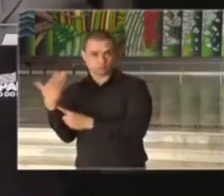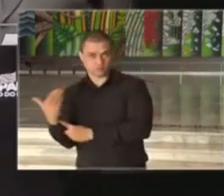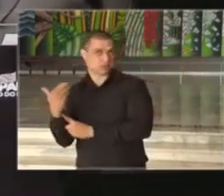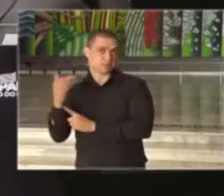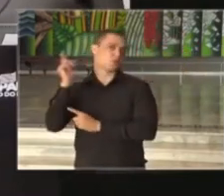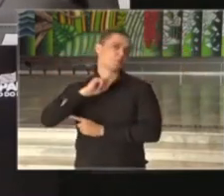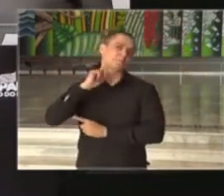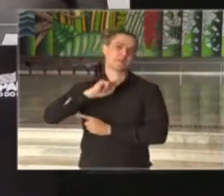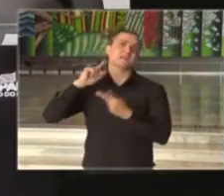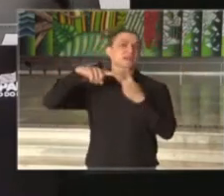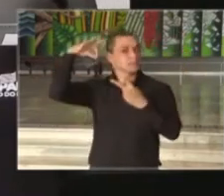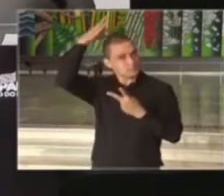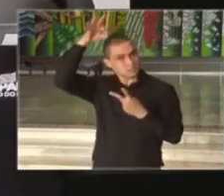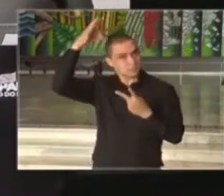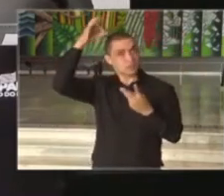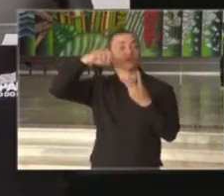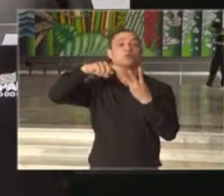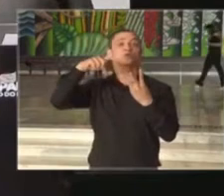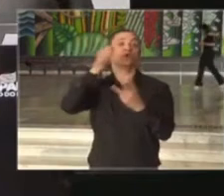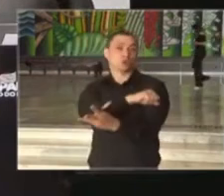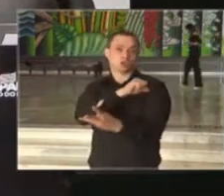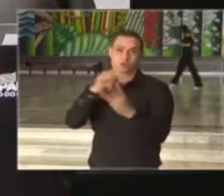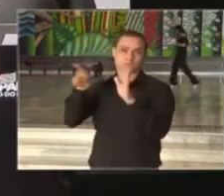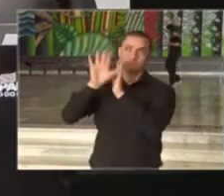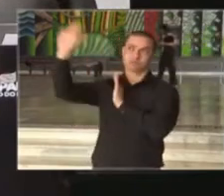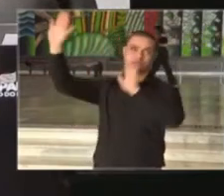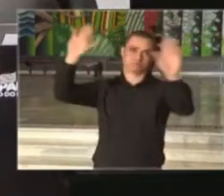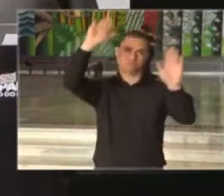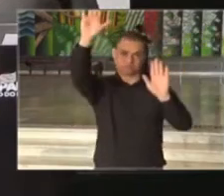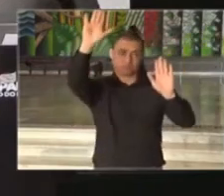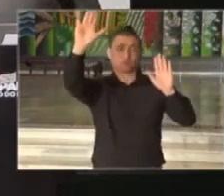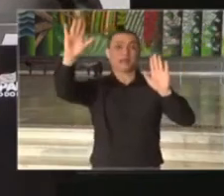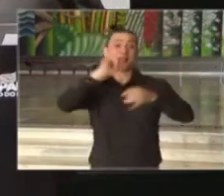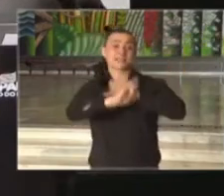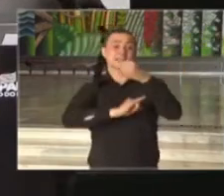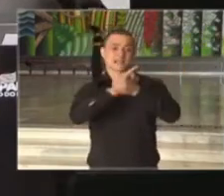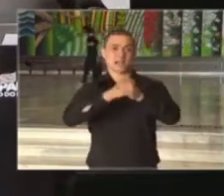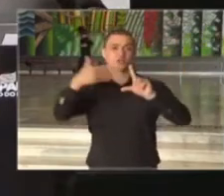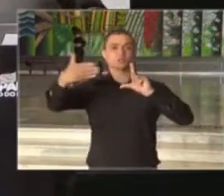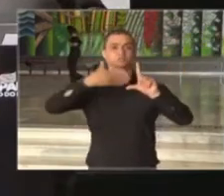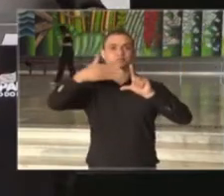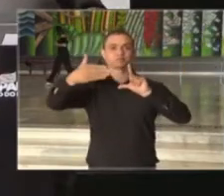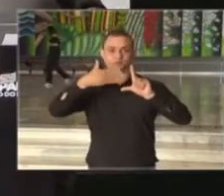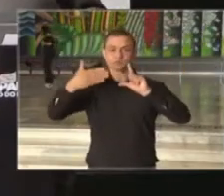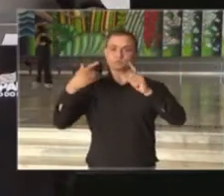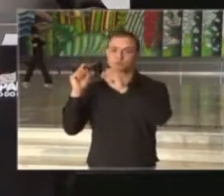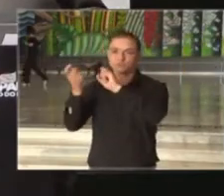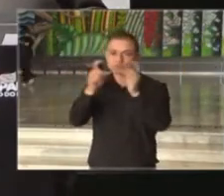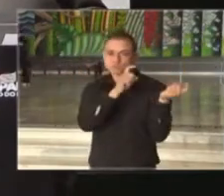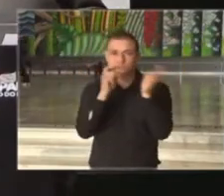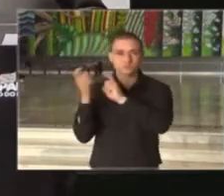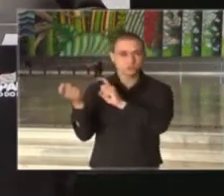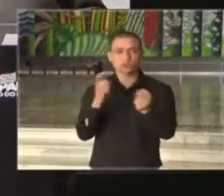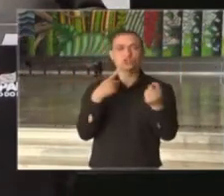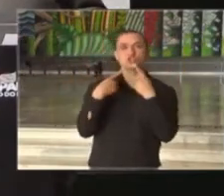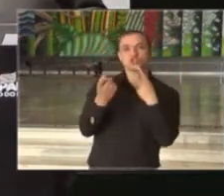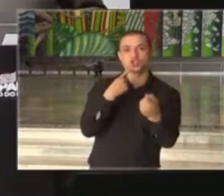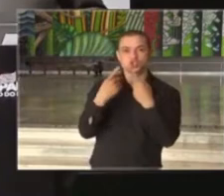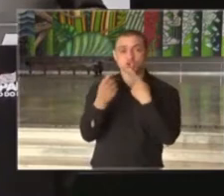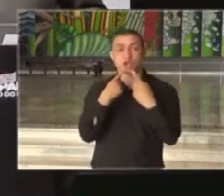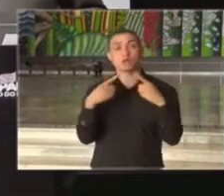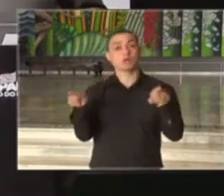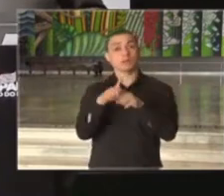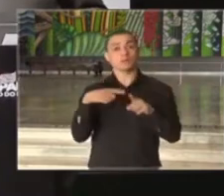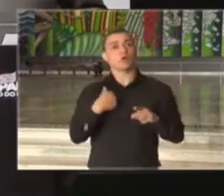de Minas Gerais e Espírito Santo em Rio de Janeiro, nas suas respectivas sedes de governo, e nós conjuntamente estaremos conversando, dialogando e fazendo